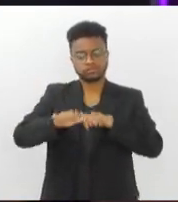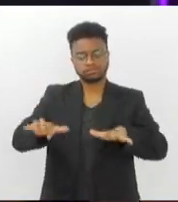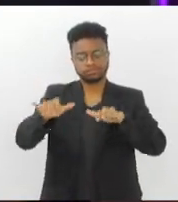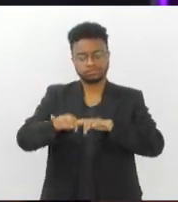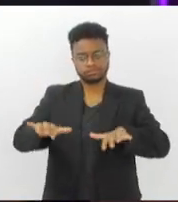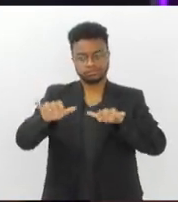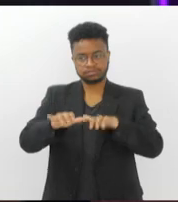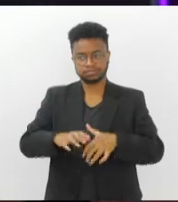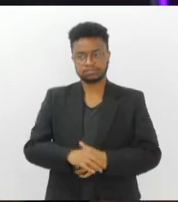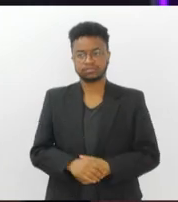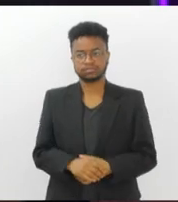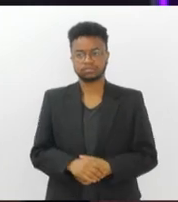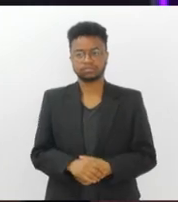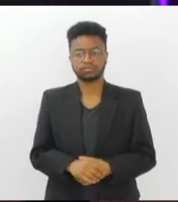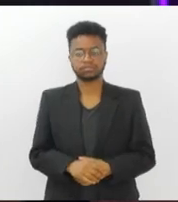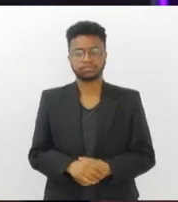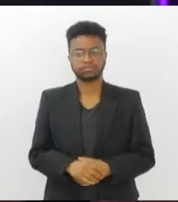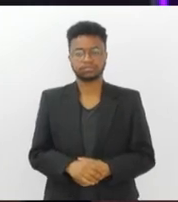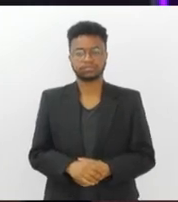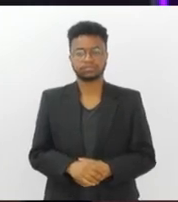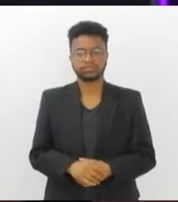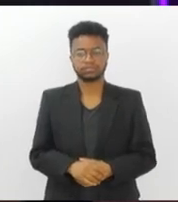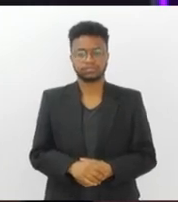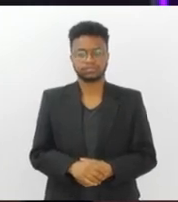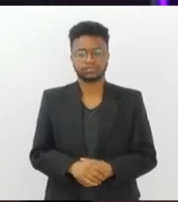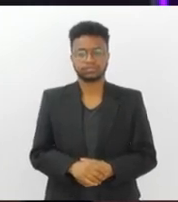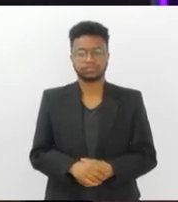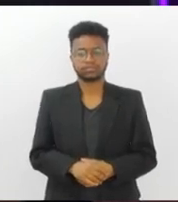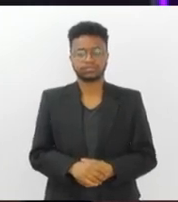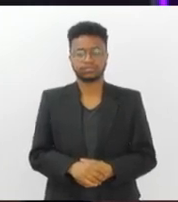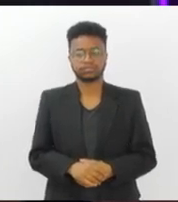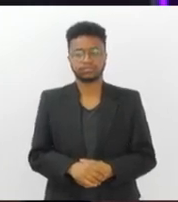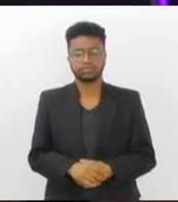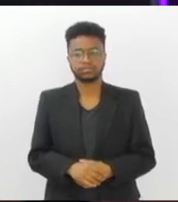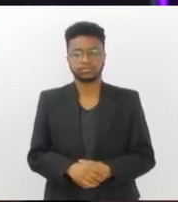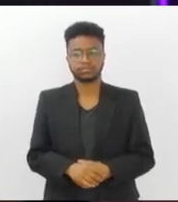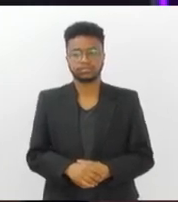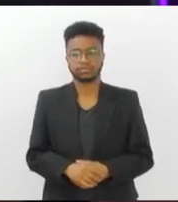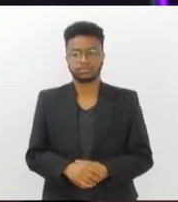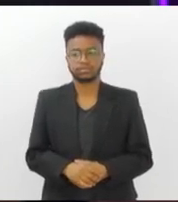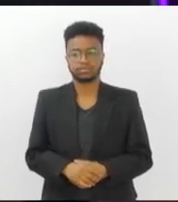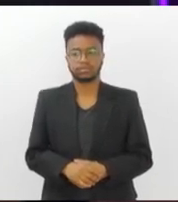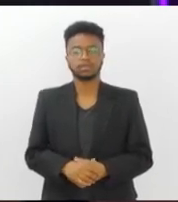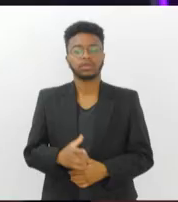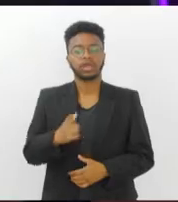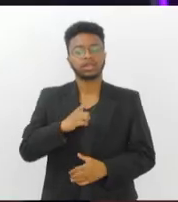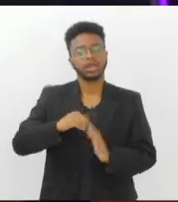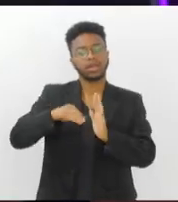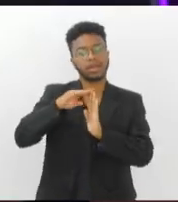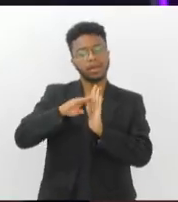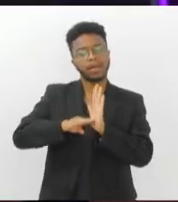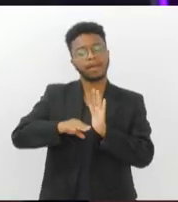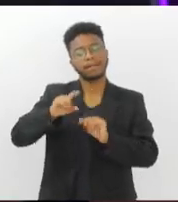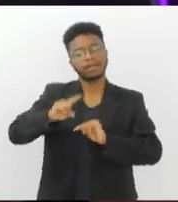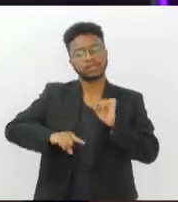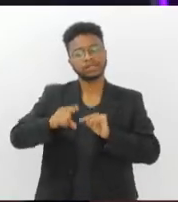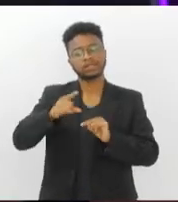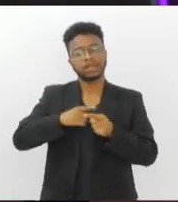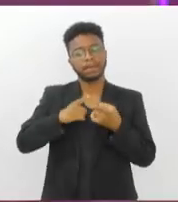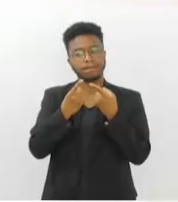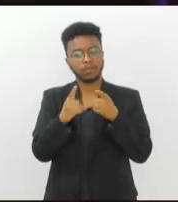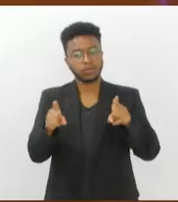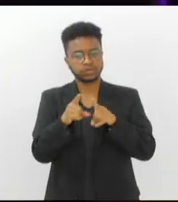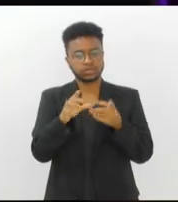do café. Tirando a roupa. Com um rico repertório recheado de canções consagradas